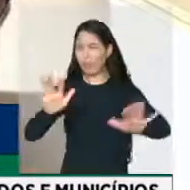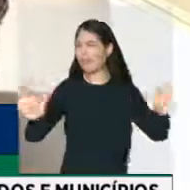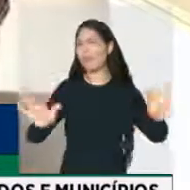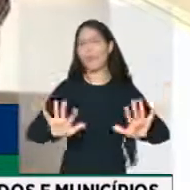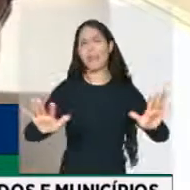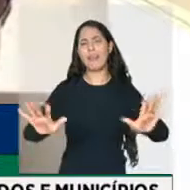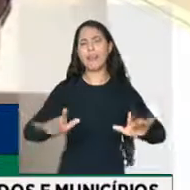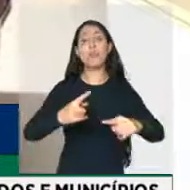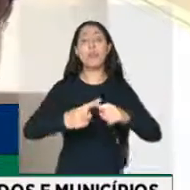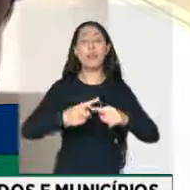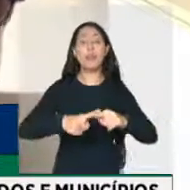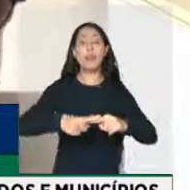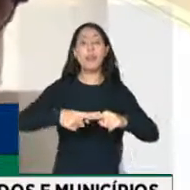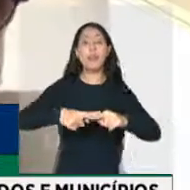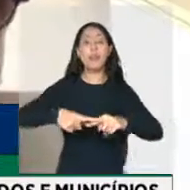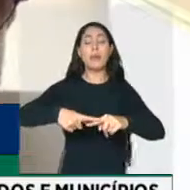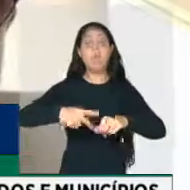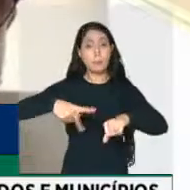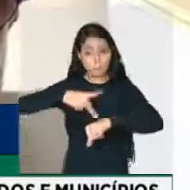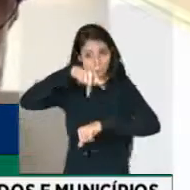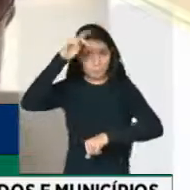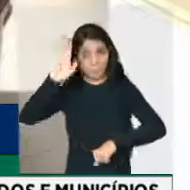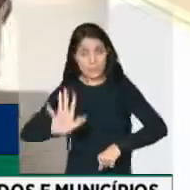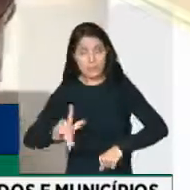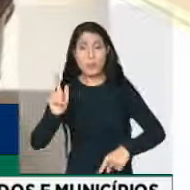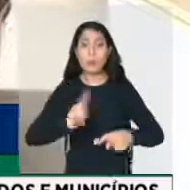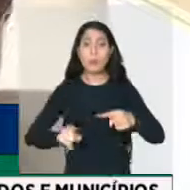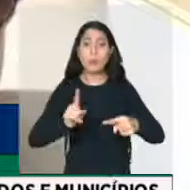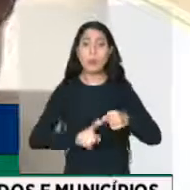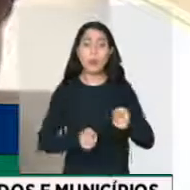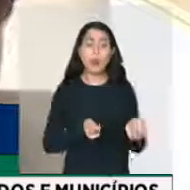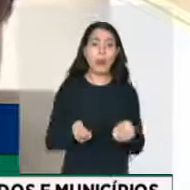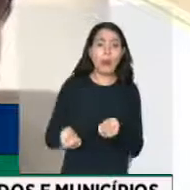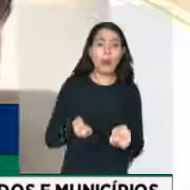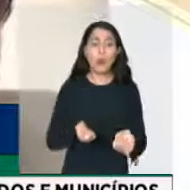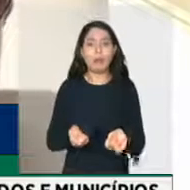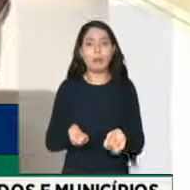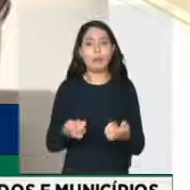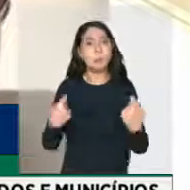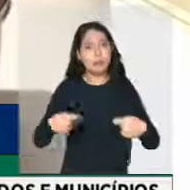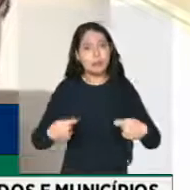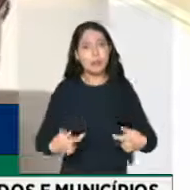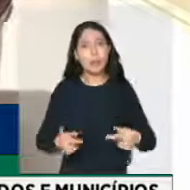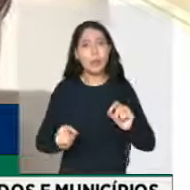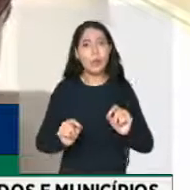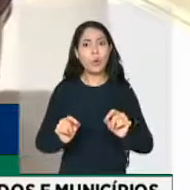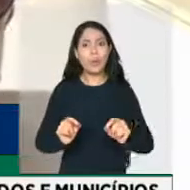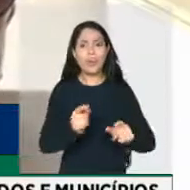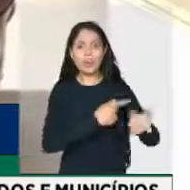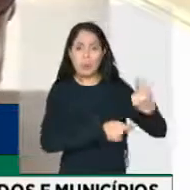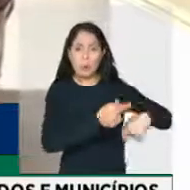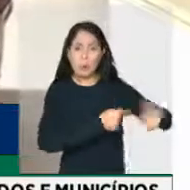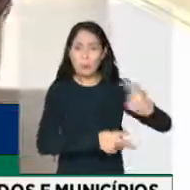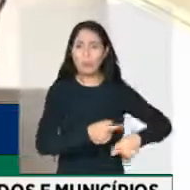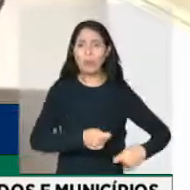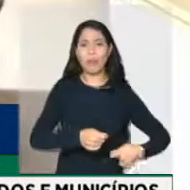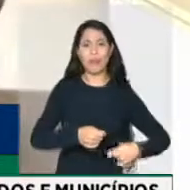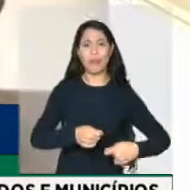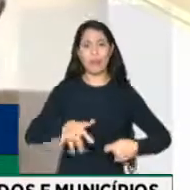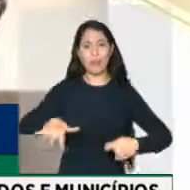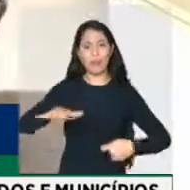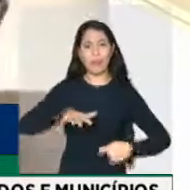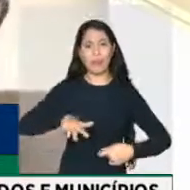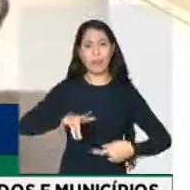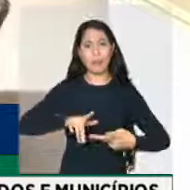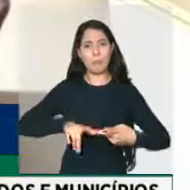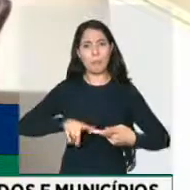fiscal, uma crise econômica, que a gente não sabe e não tem noção ainda de toda a repercussão do que será essa